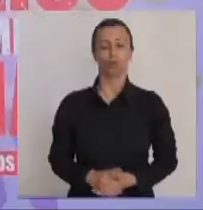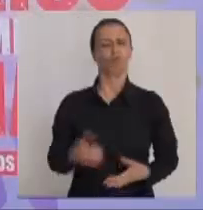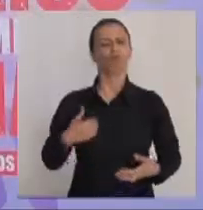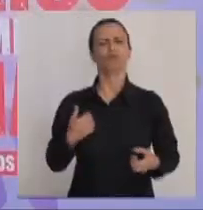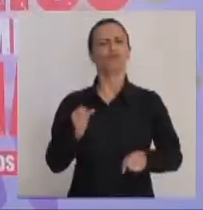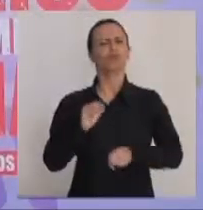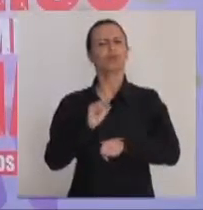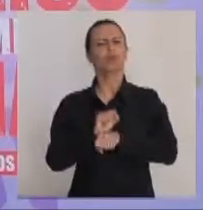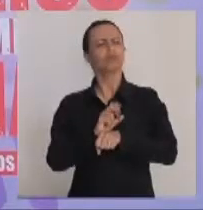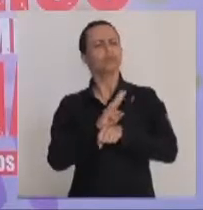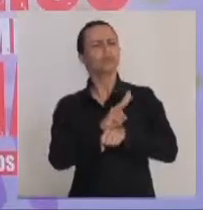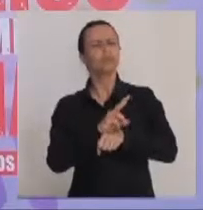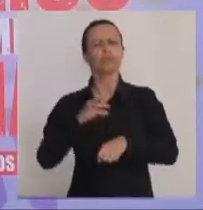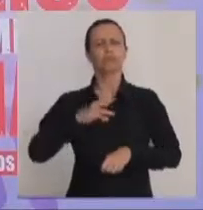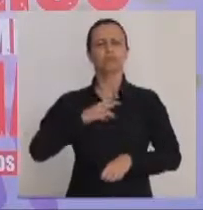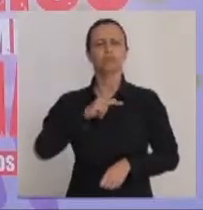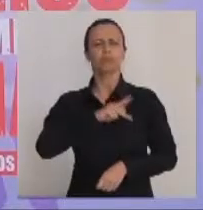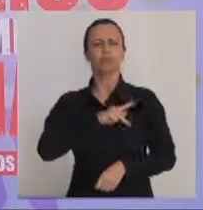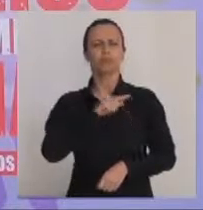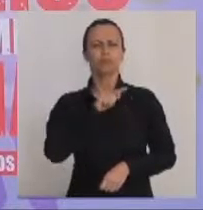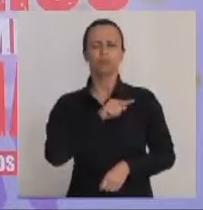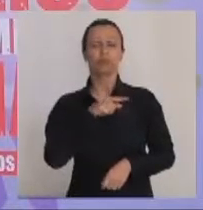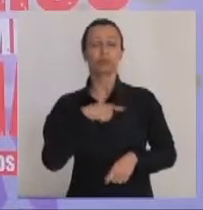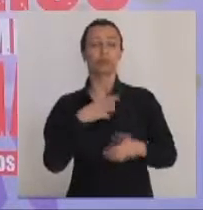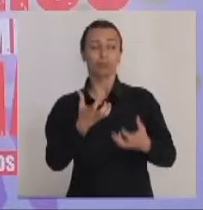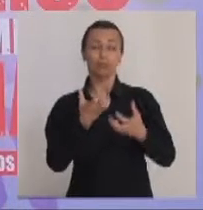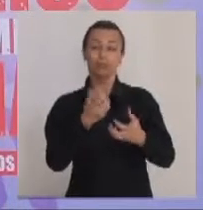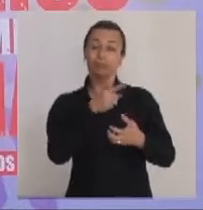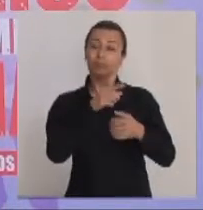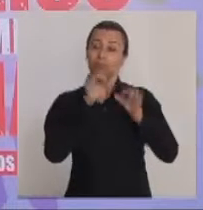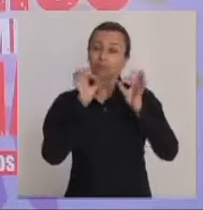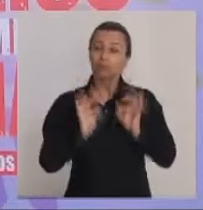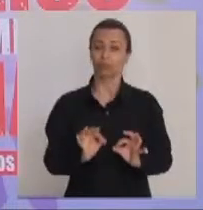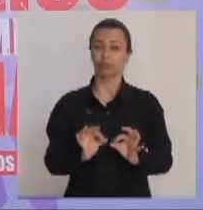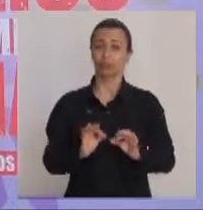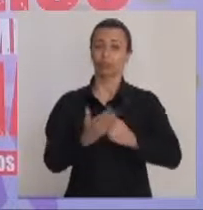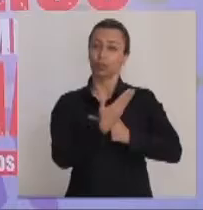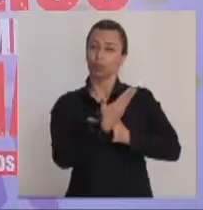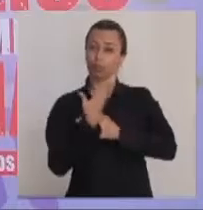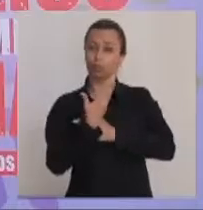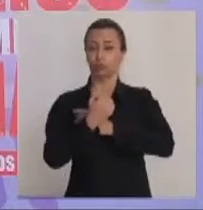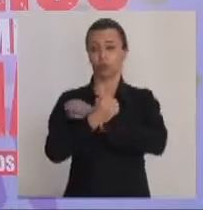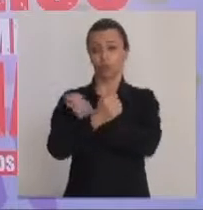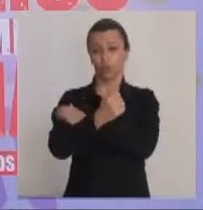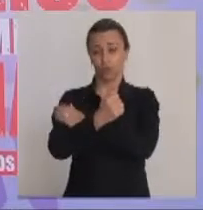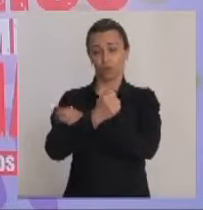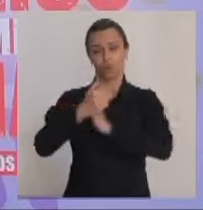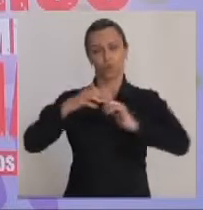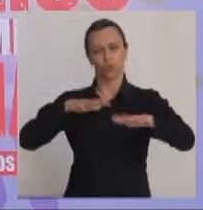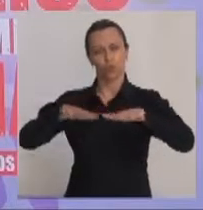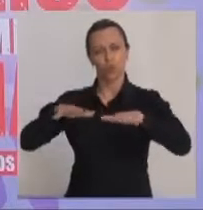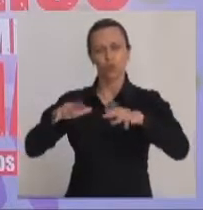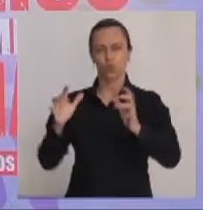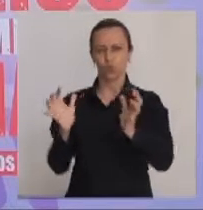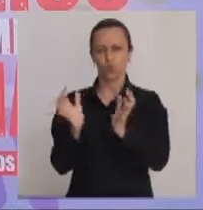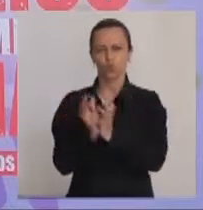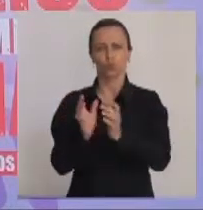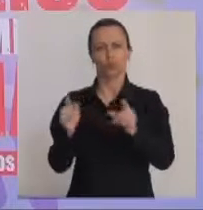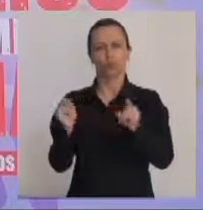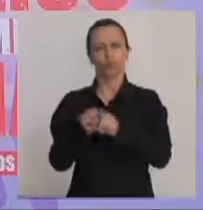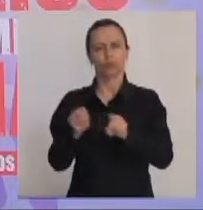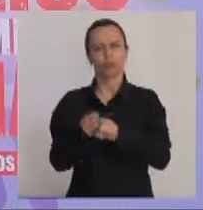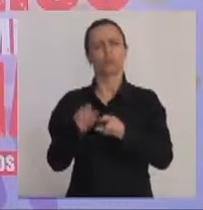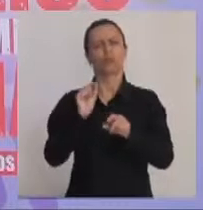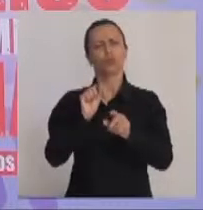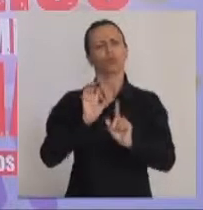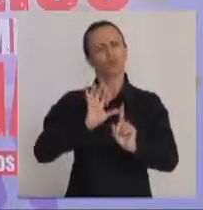O que eu espero do Ministério Público é que ele possa, de fato, ajudar a fortalecer o movimento e também